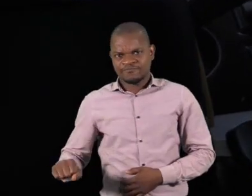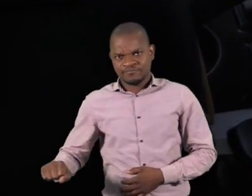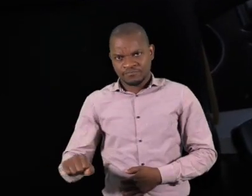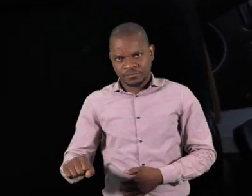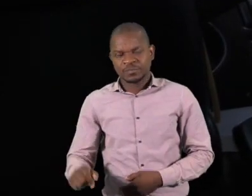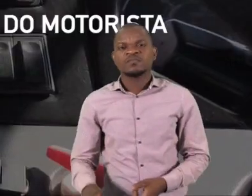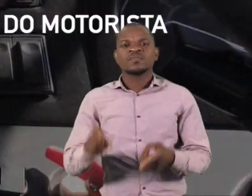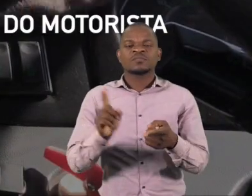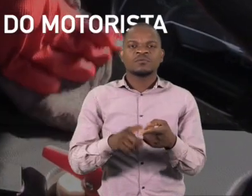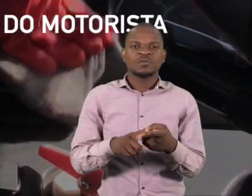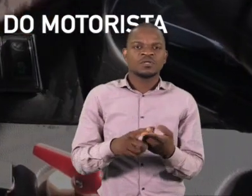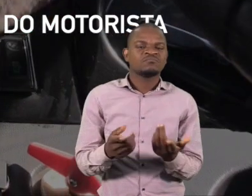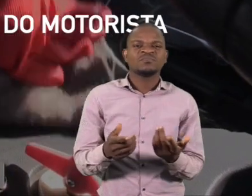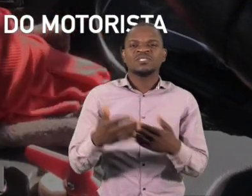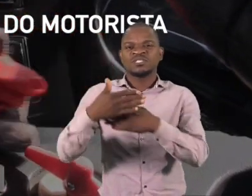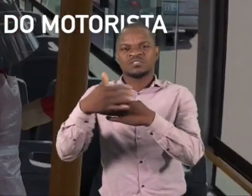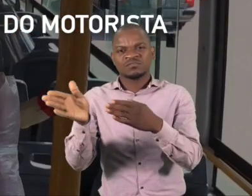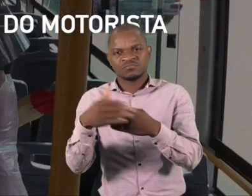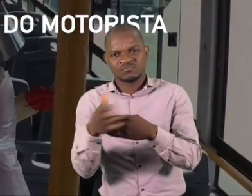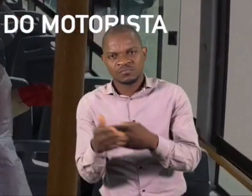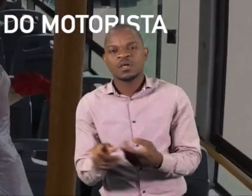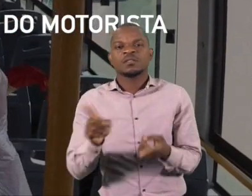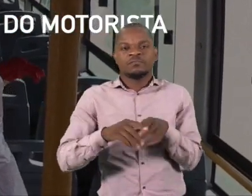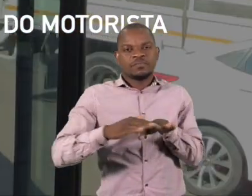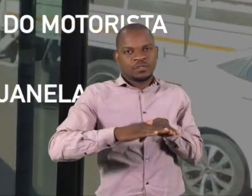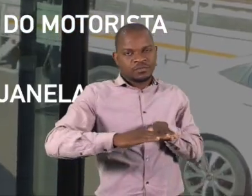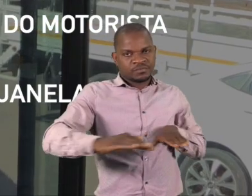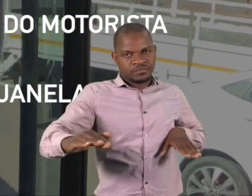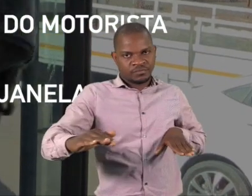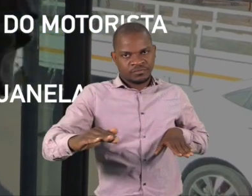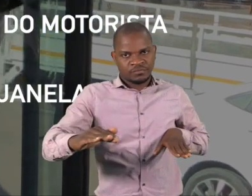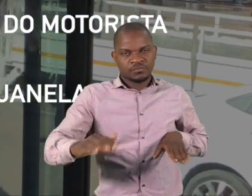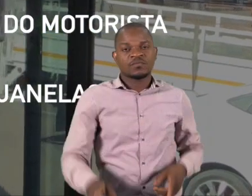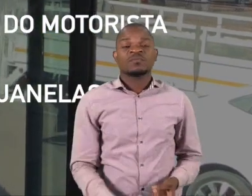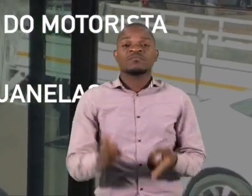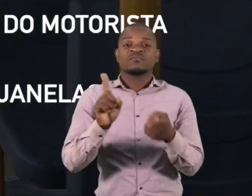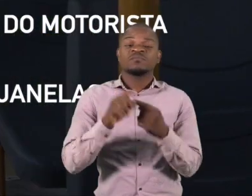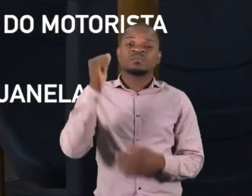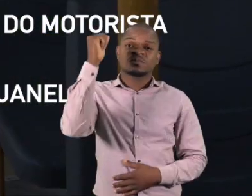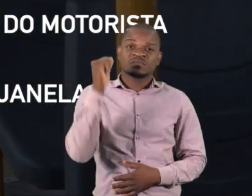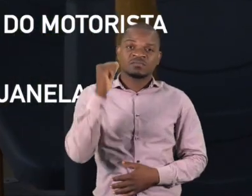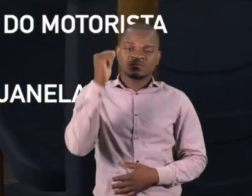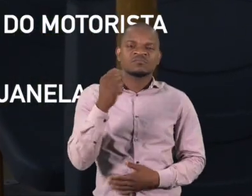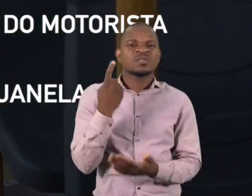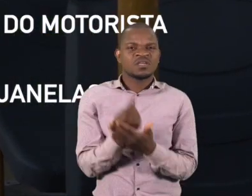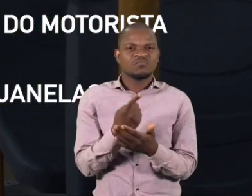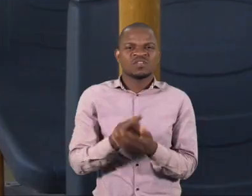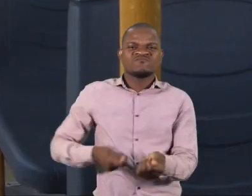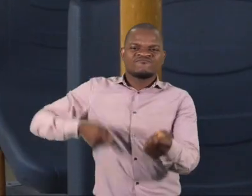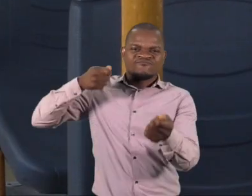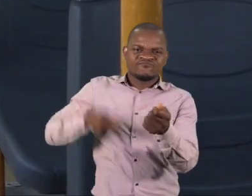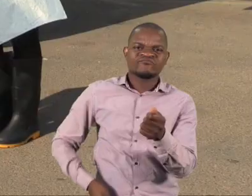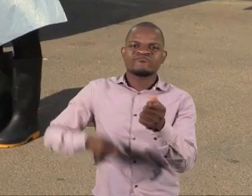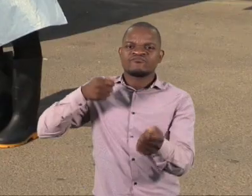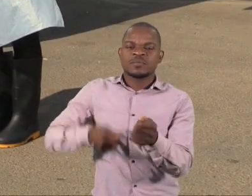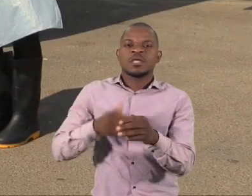mudança, o painel do motorista, os seguradores, as janelas e o chão. Os